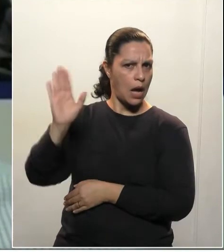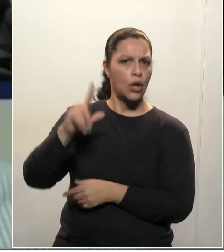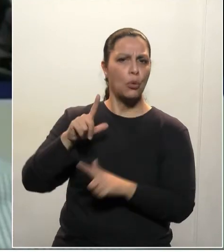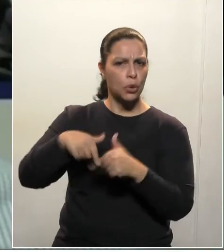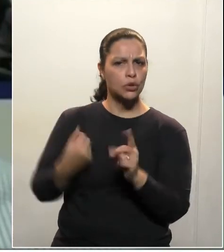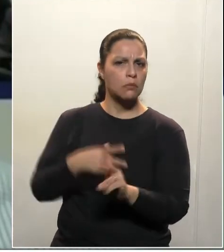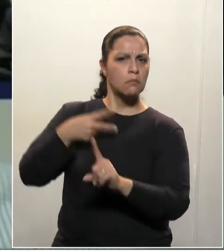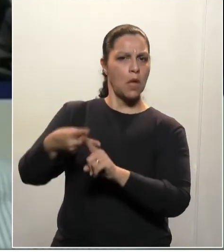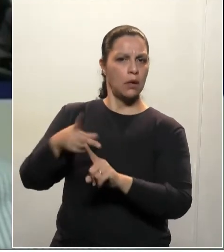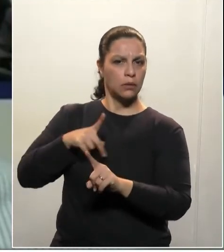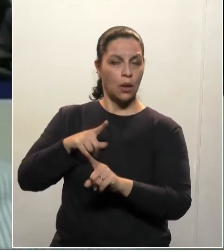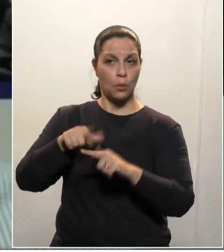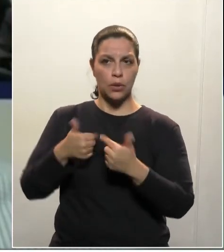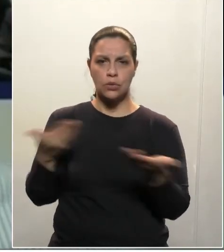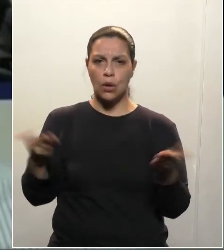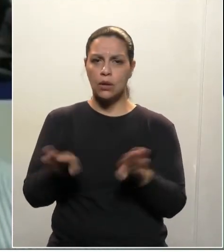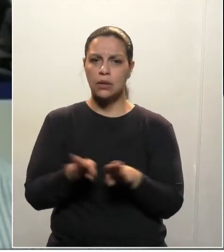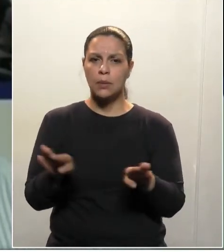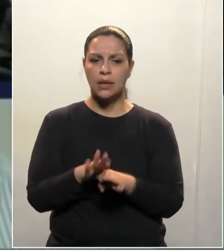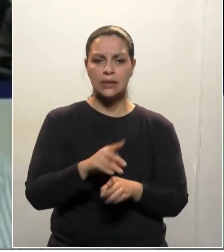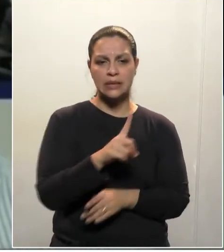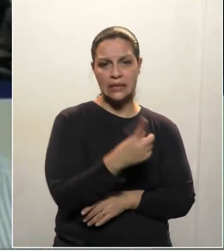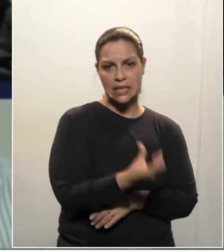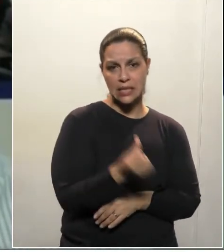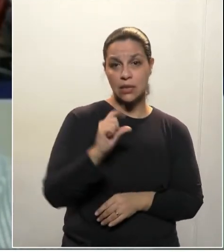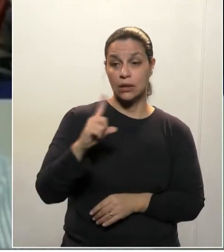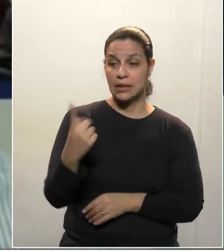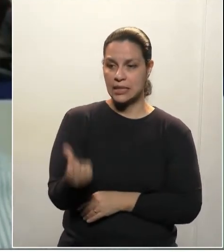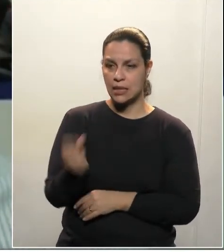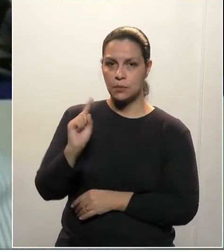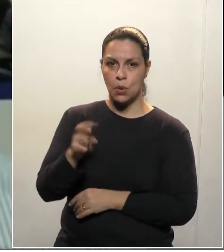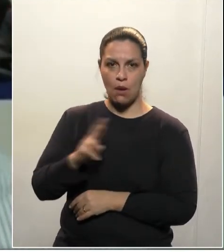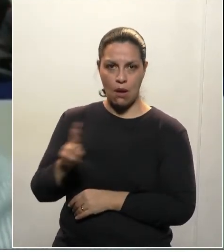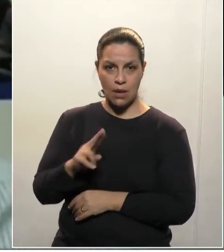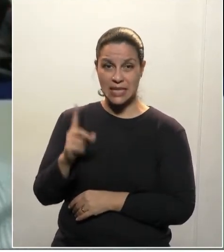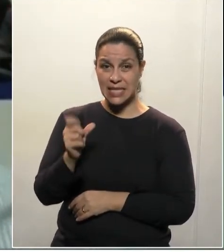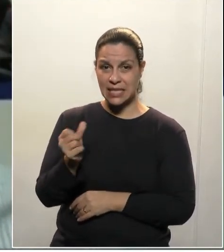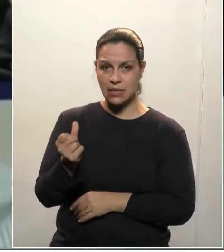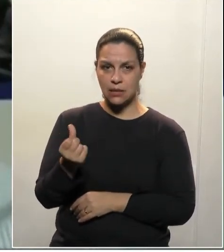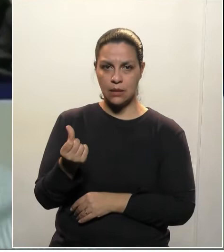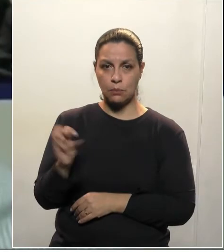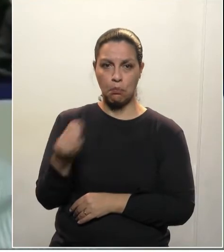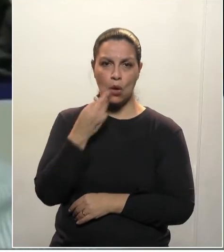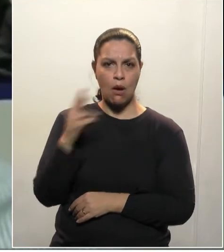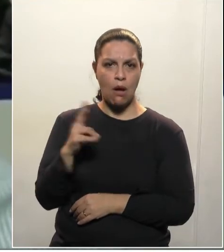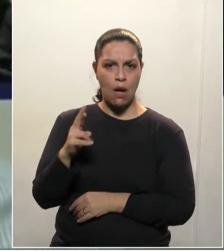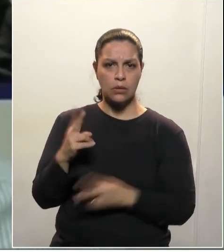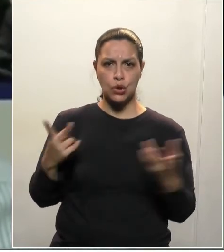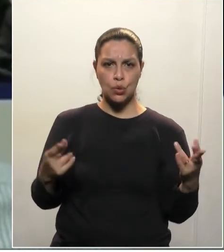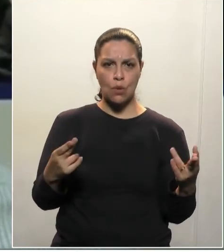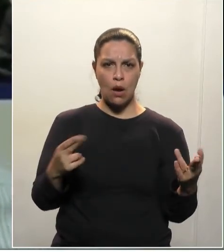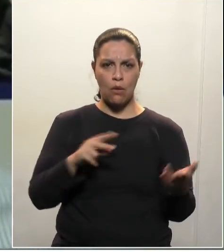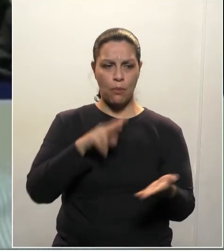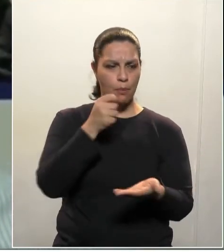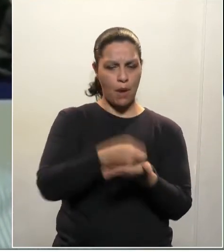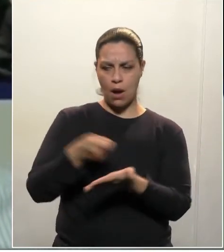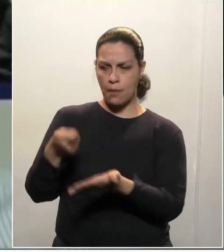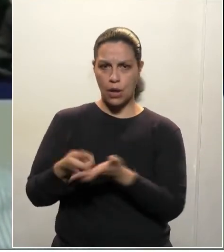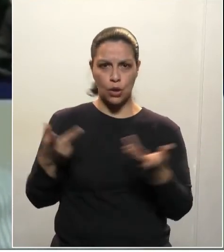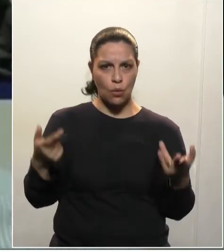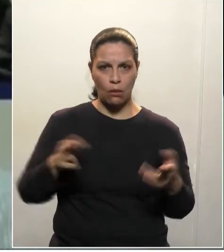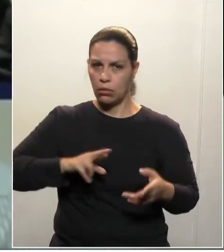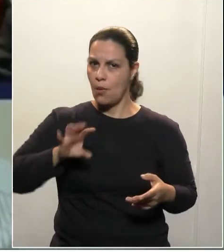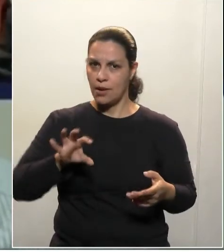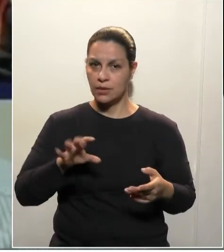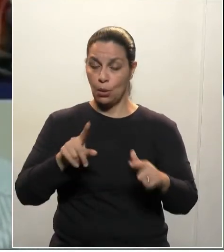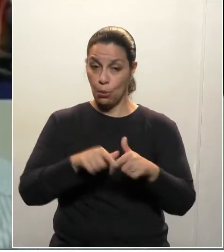a mais. Ninguém pode cobrar, a partir de R 16 mil ou R 16 milhões, o mesmo valor. Isso não